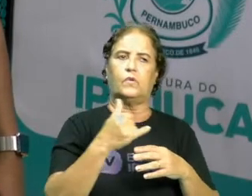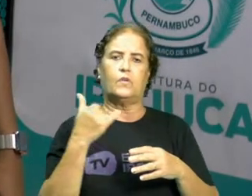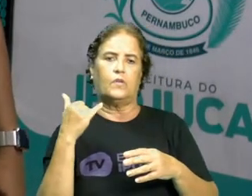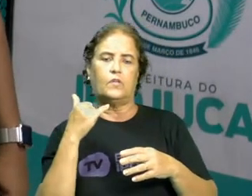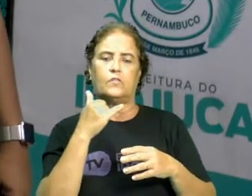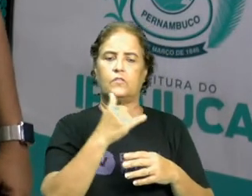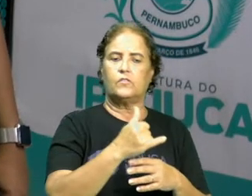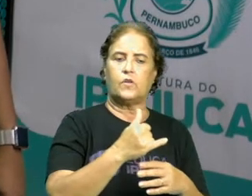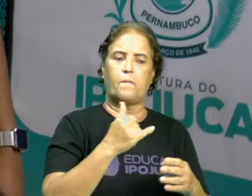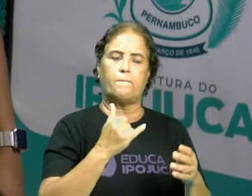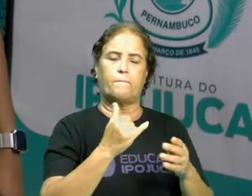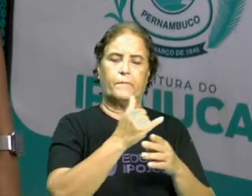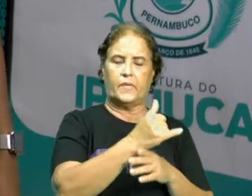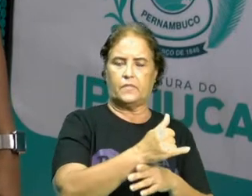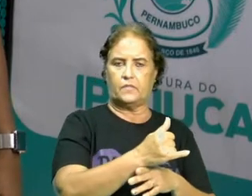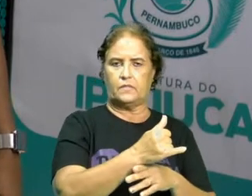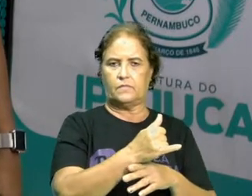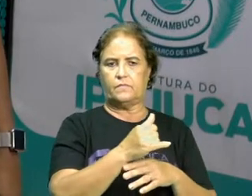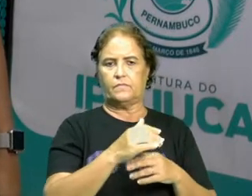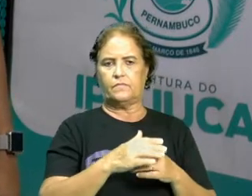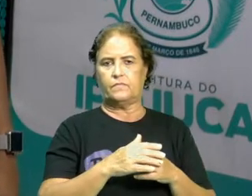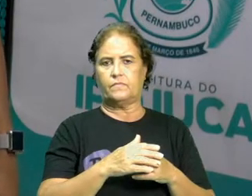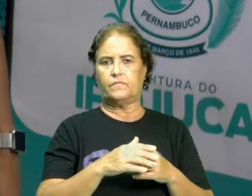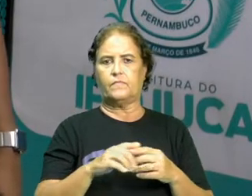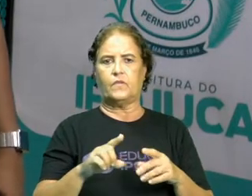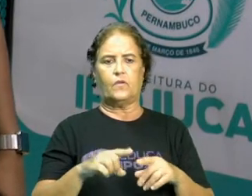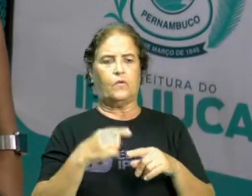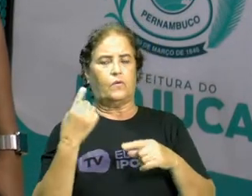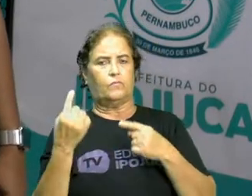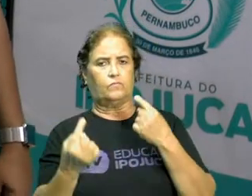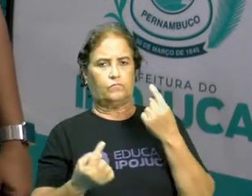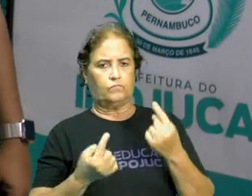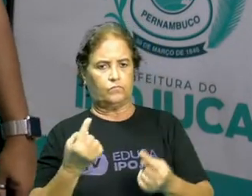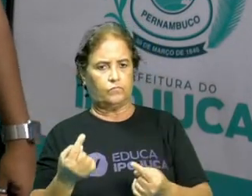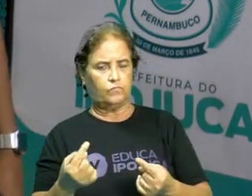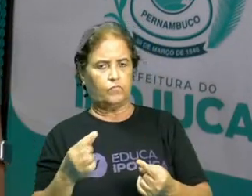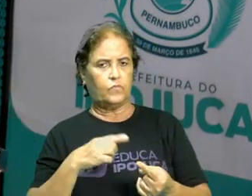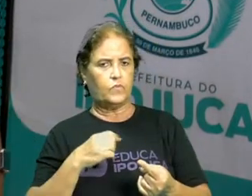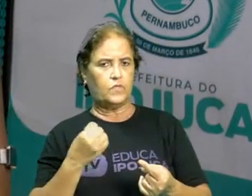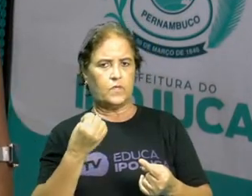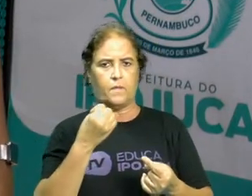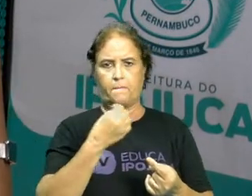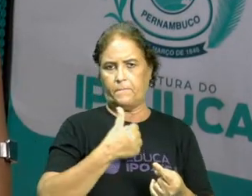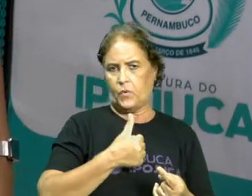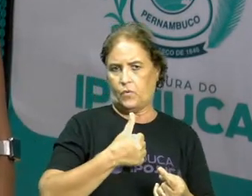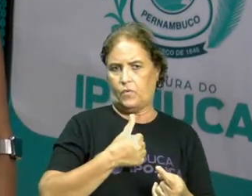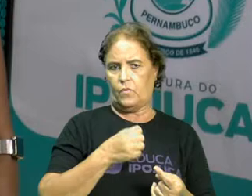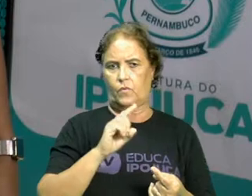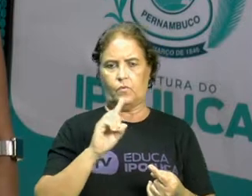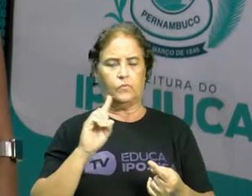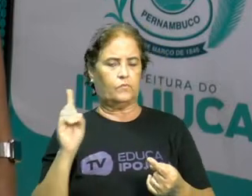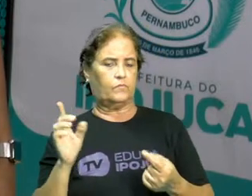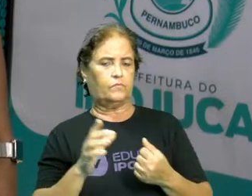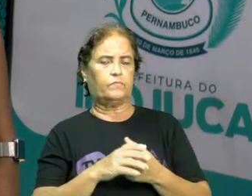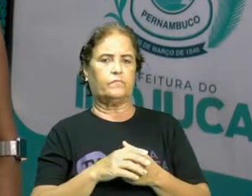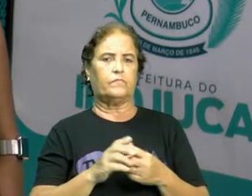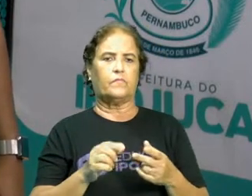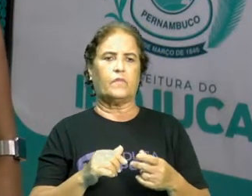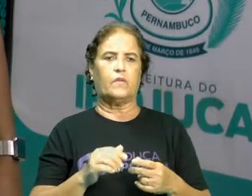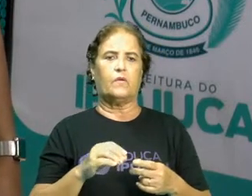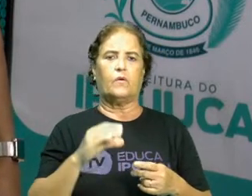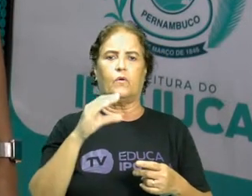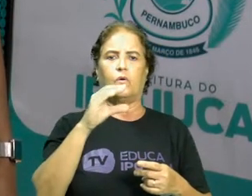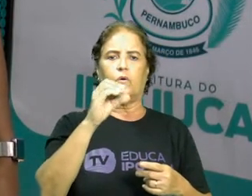correr elétrons. Alguns são condutores melhores do que outros. Por exemplo, o